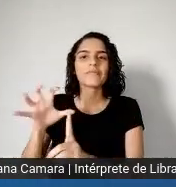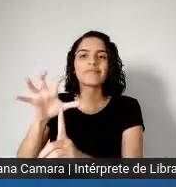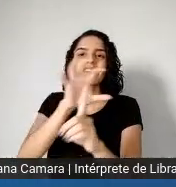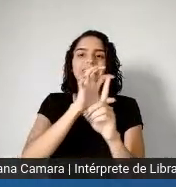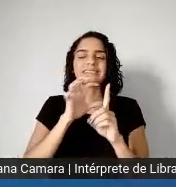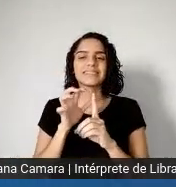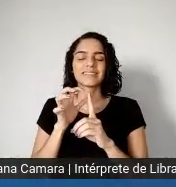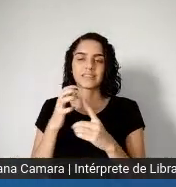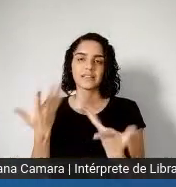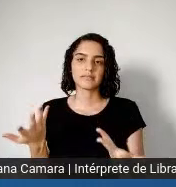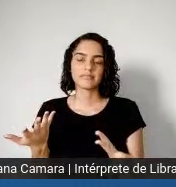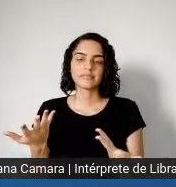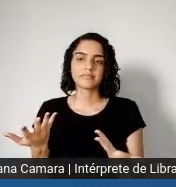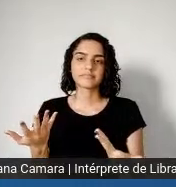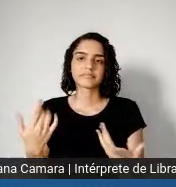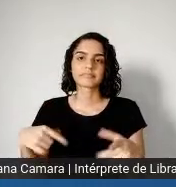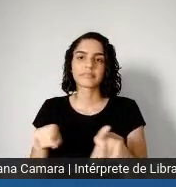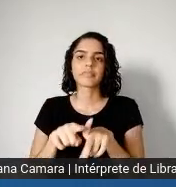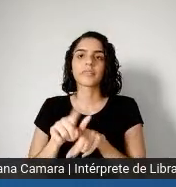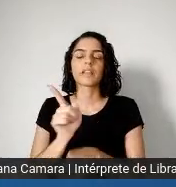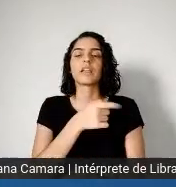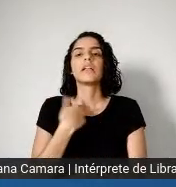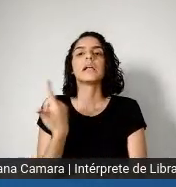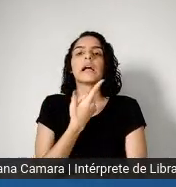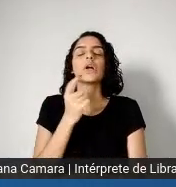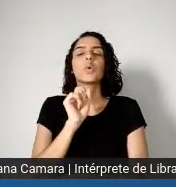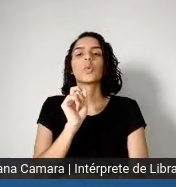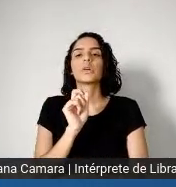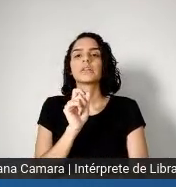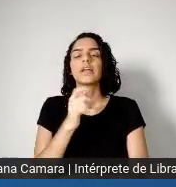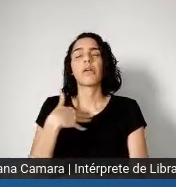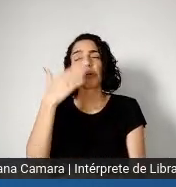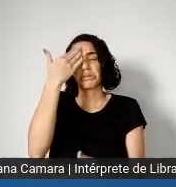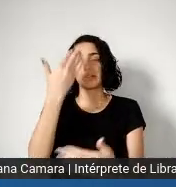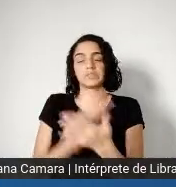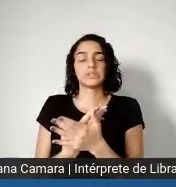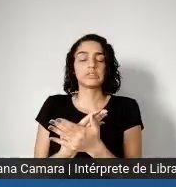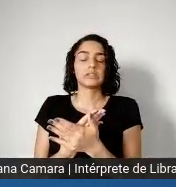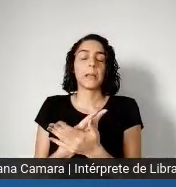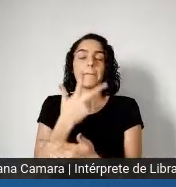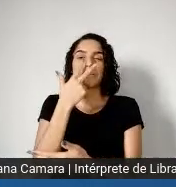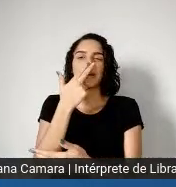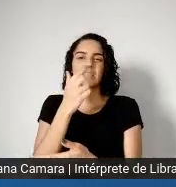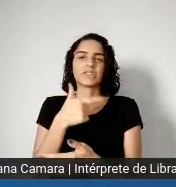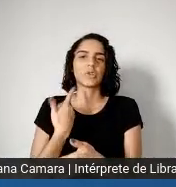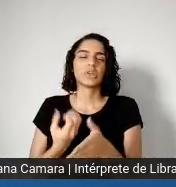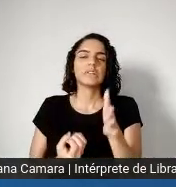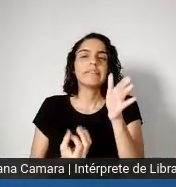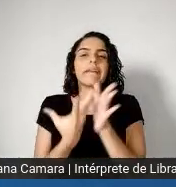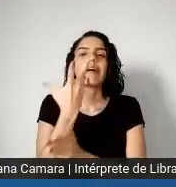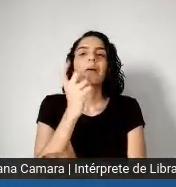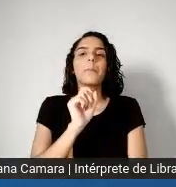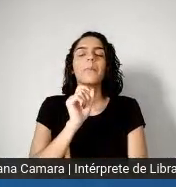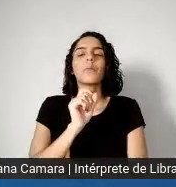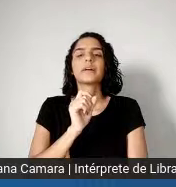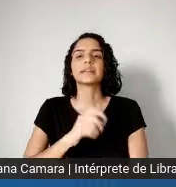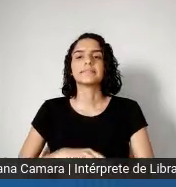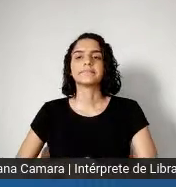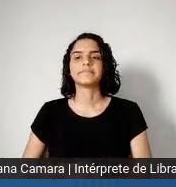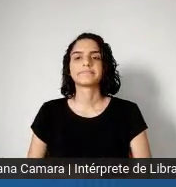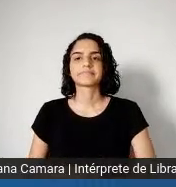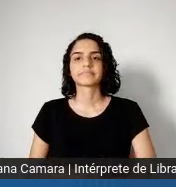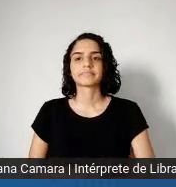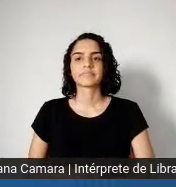o, e nós, acredito que cria, né, um clamor com uma coisa muito